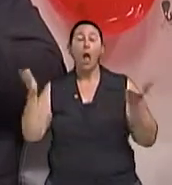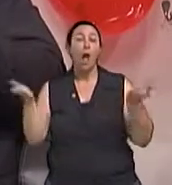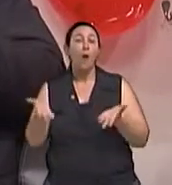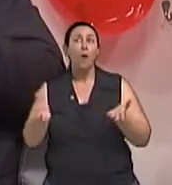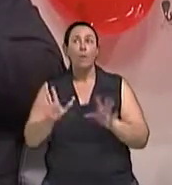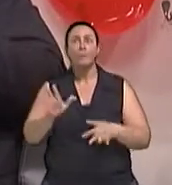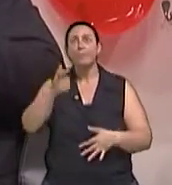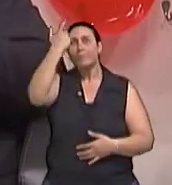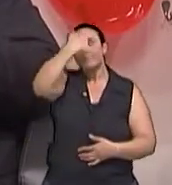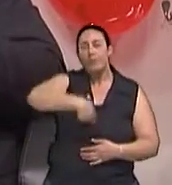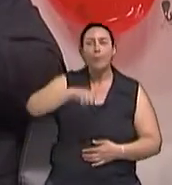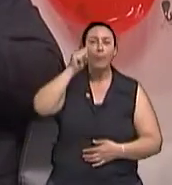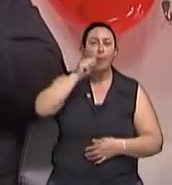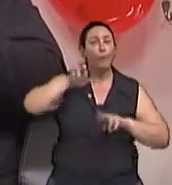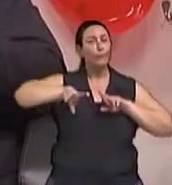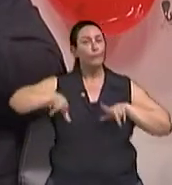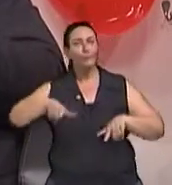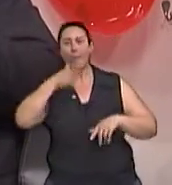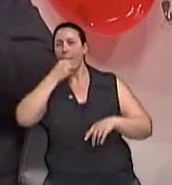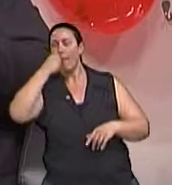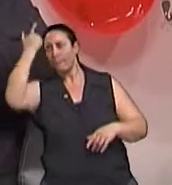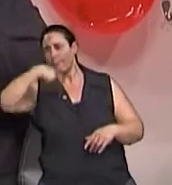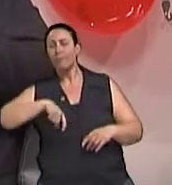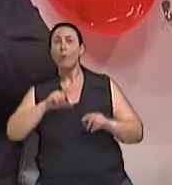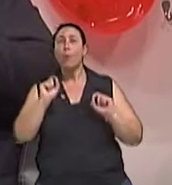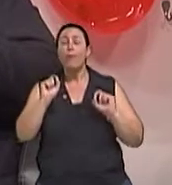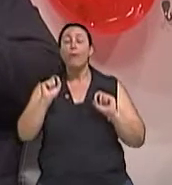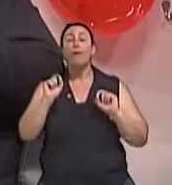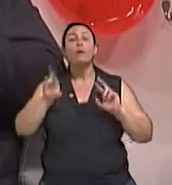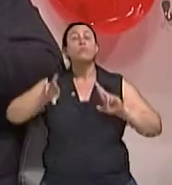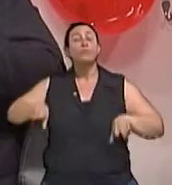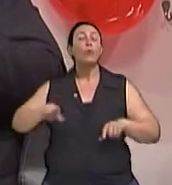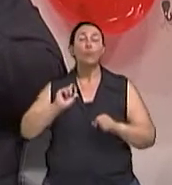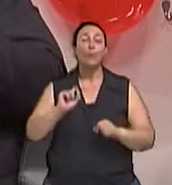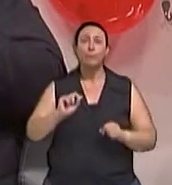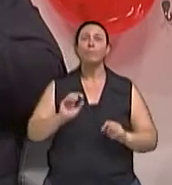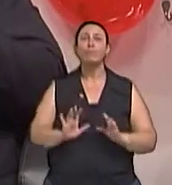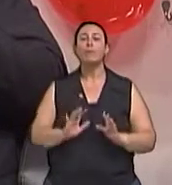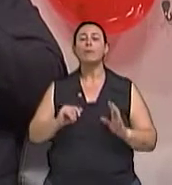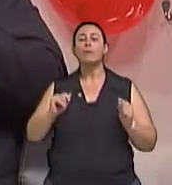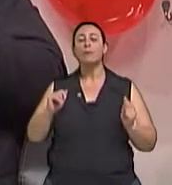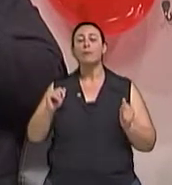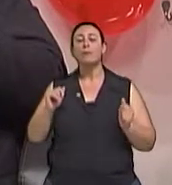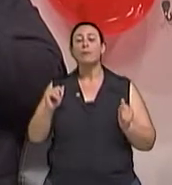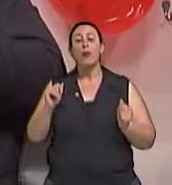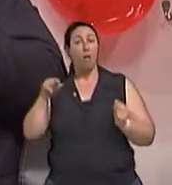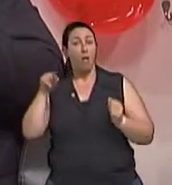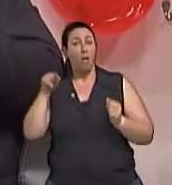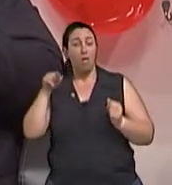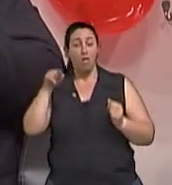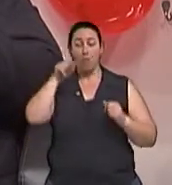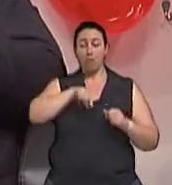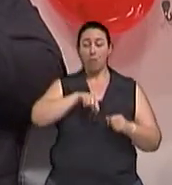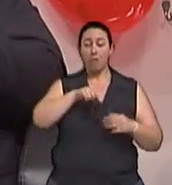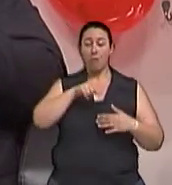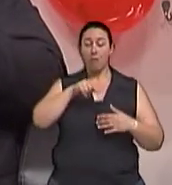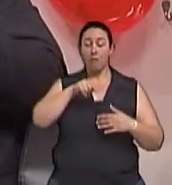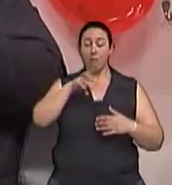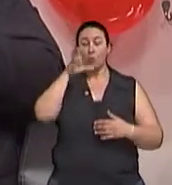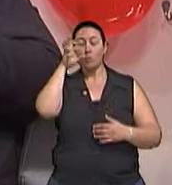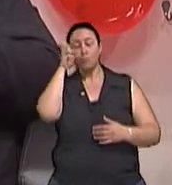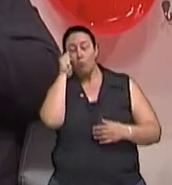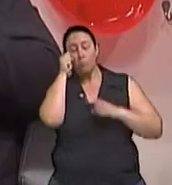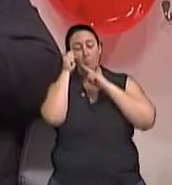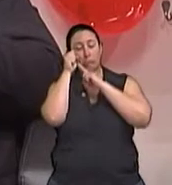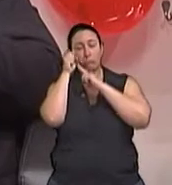as duas únicas diferenças verdadeiramente importantes são que a insônia como uma manifestação